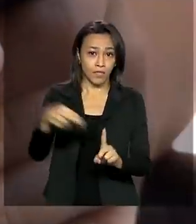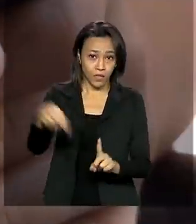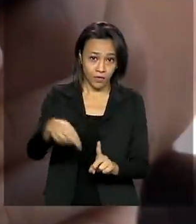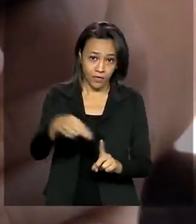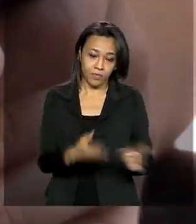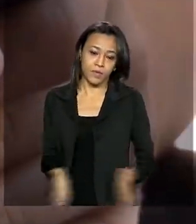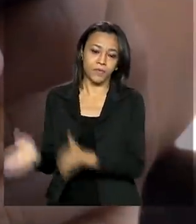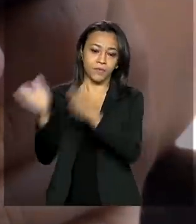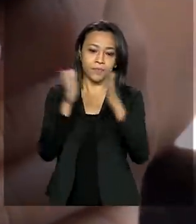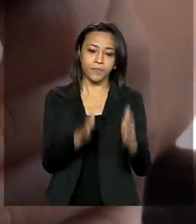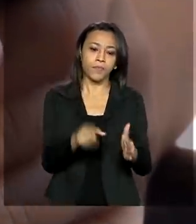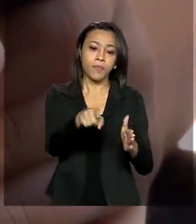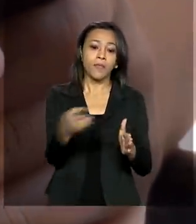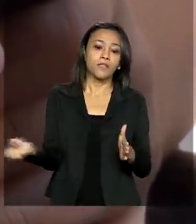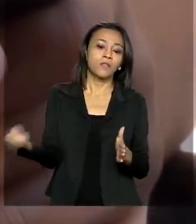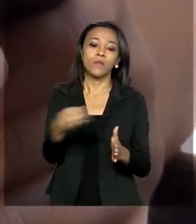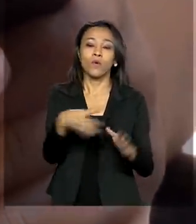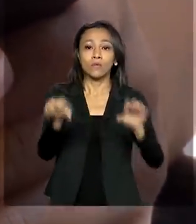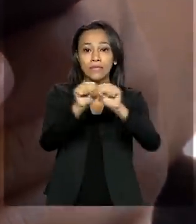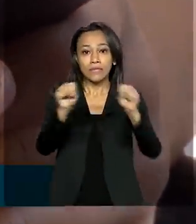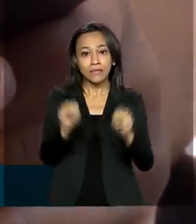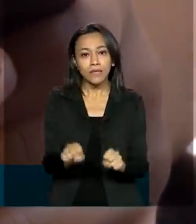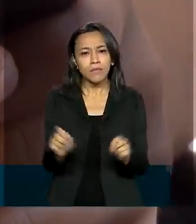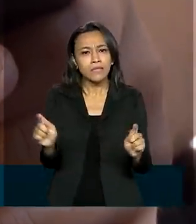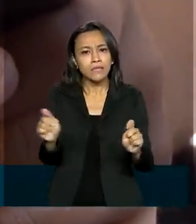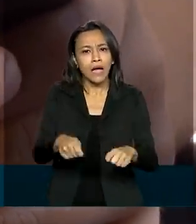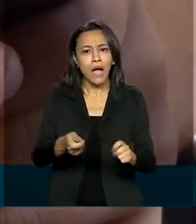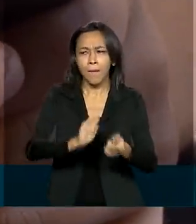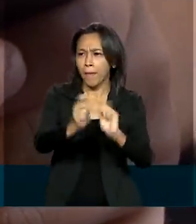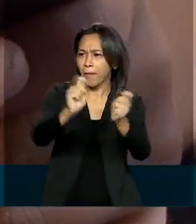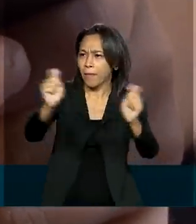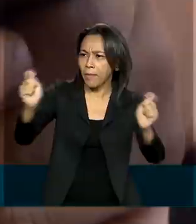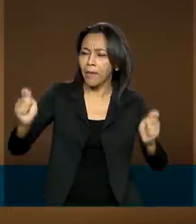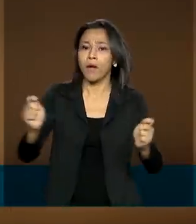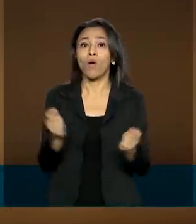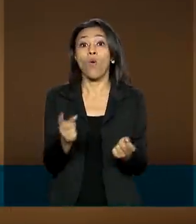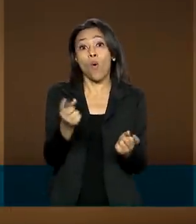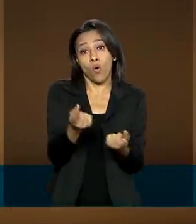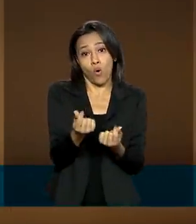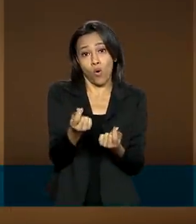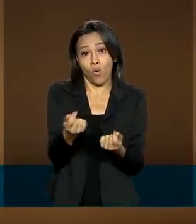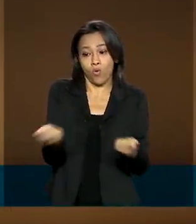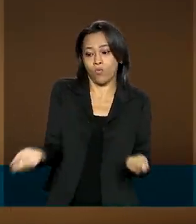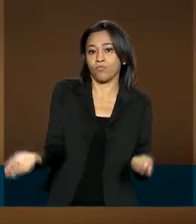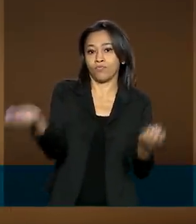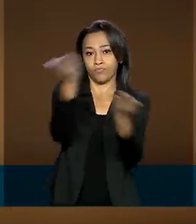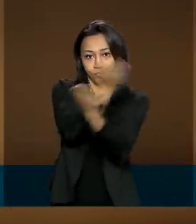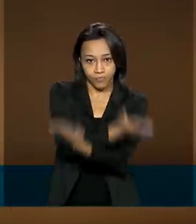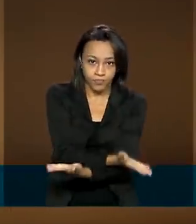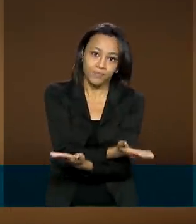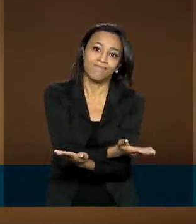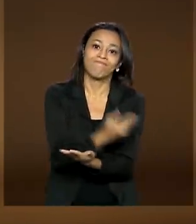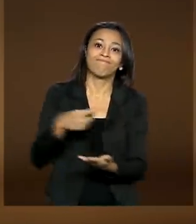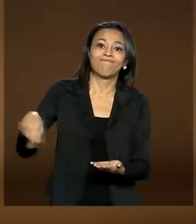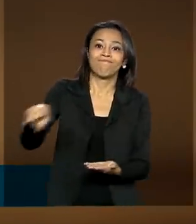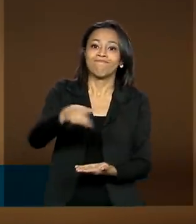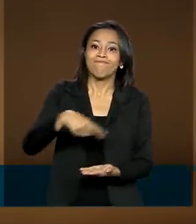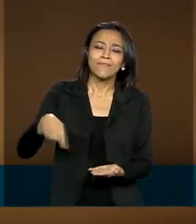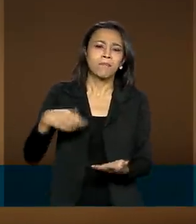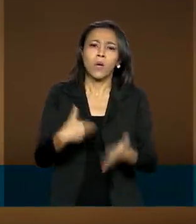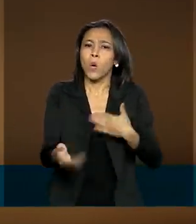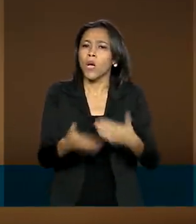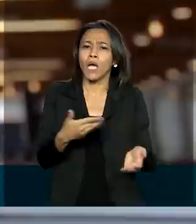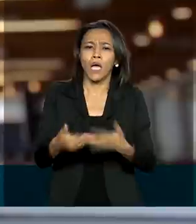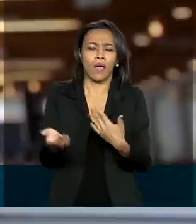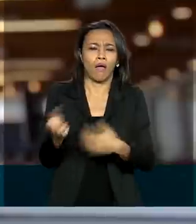Com o novo sistema, vai ser possível fazer pagamentos ou transferências de contas físicas ou jurídicas a qualquer